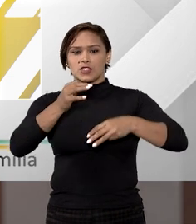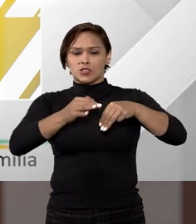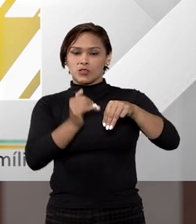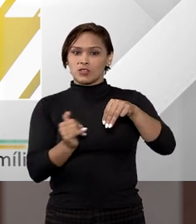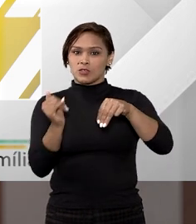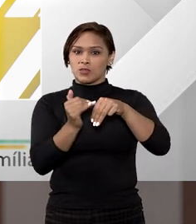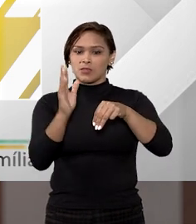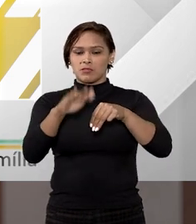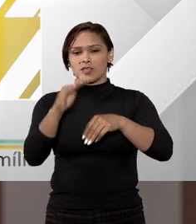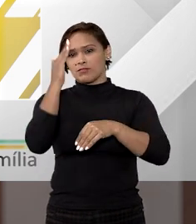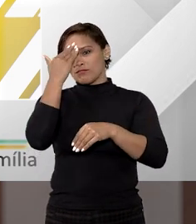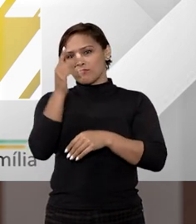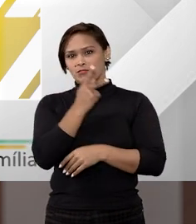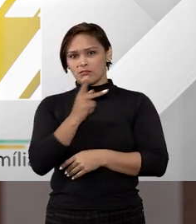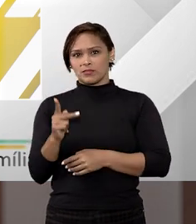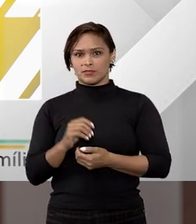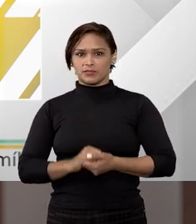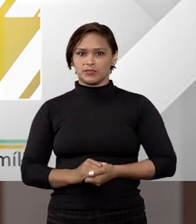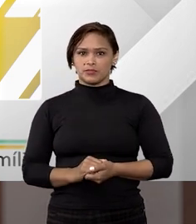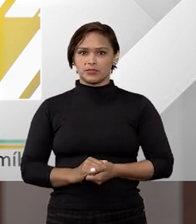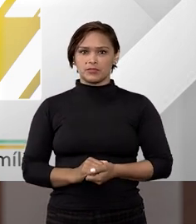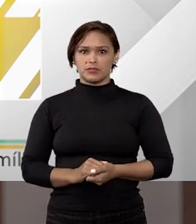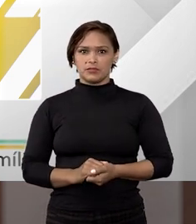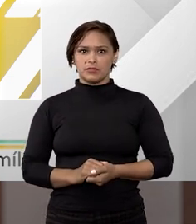ministros para esse entendimento, professor Vitor?